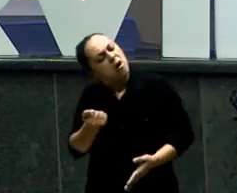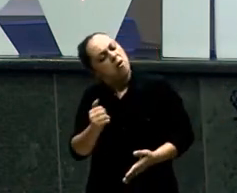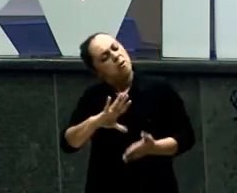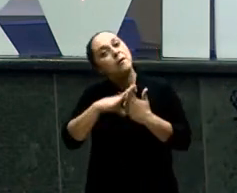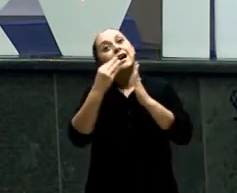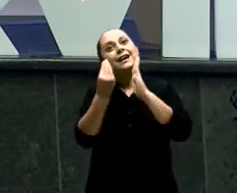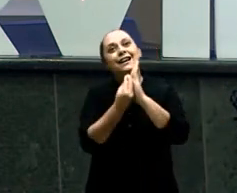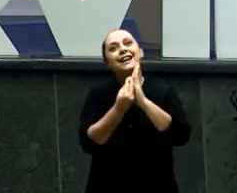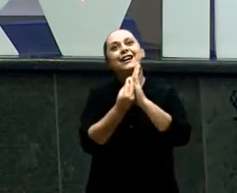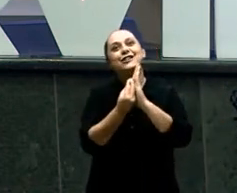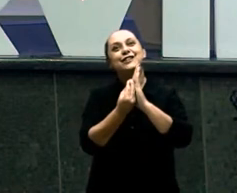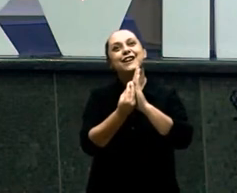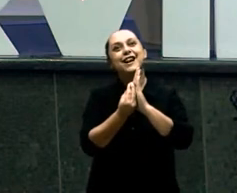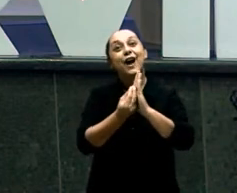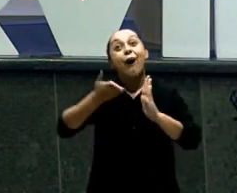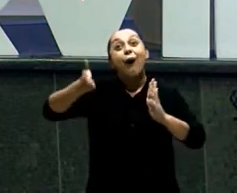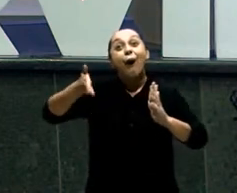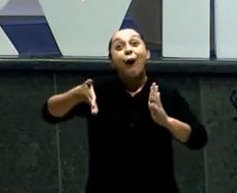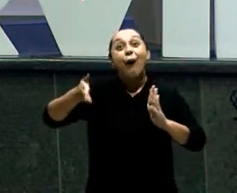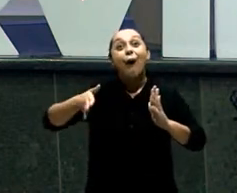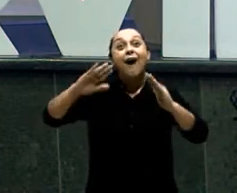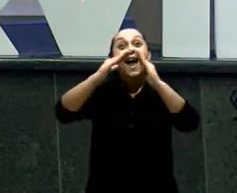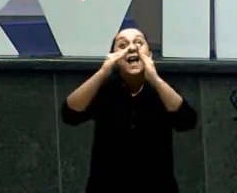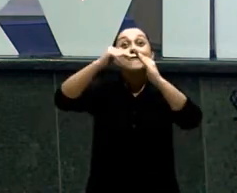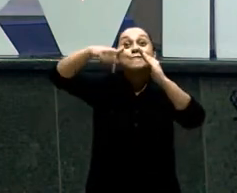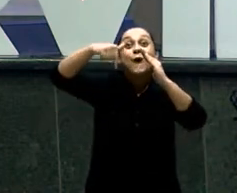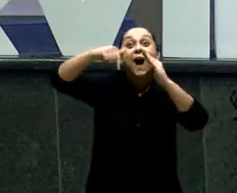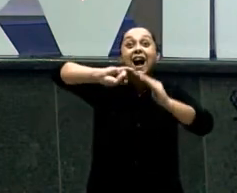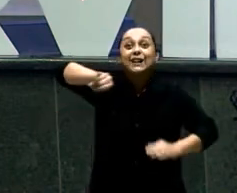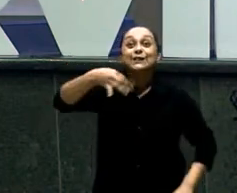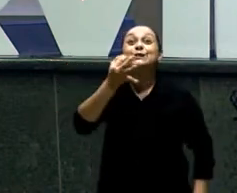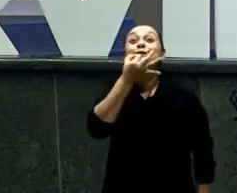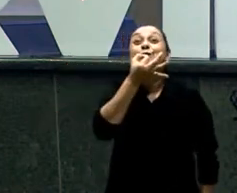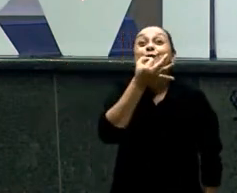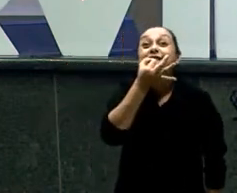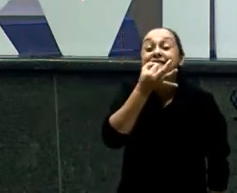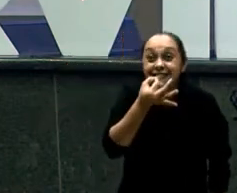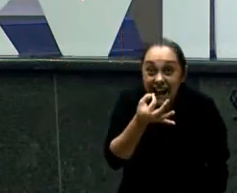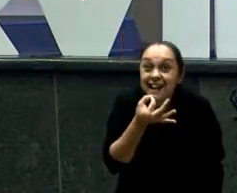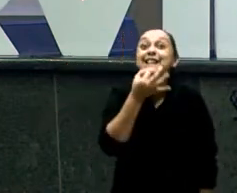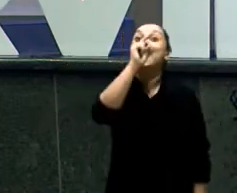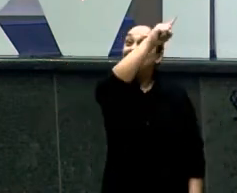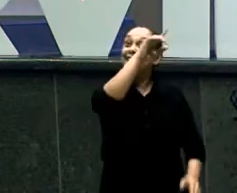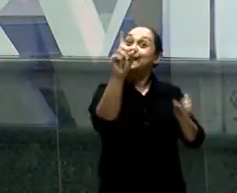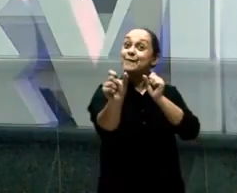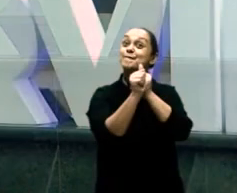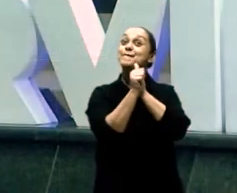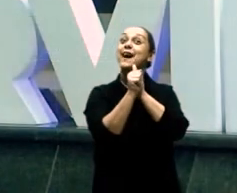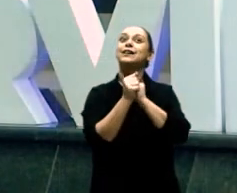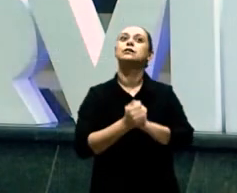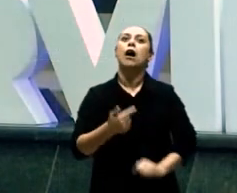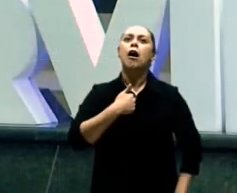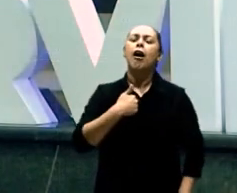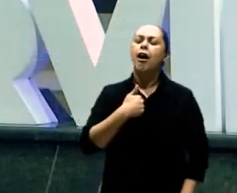vocês Ele mora ali em Jundiaí O nome dele é Ramon É um amigão meu Está na igreja Está na presença do Senhor Ganhei ele apanhando